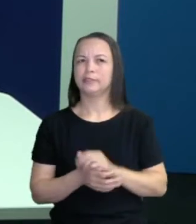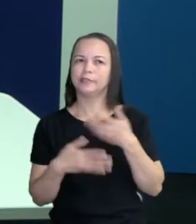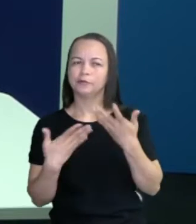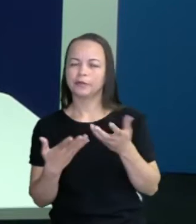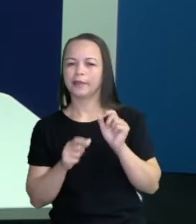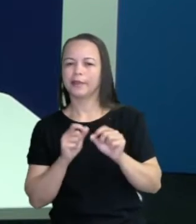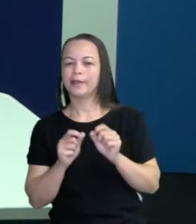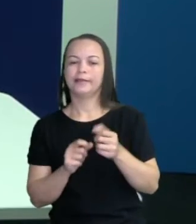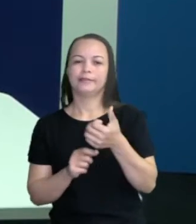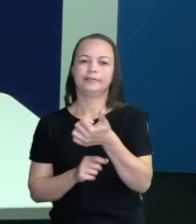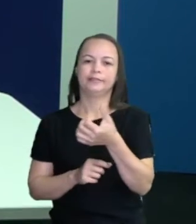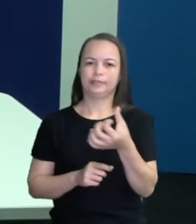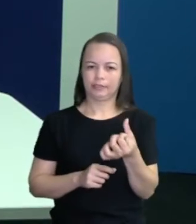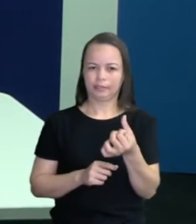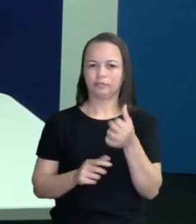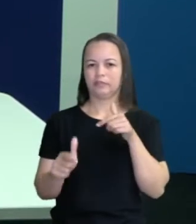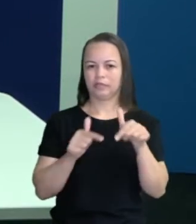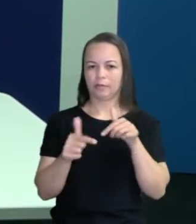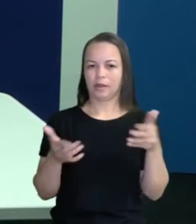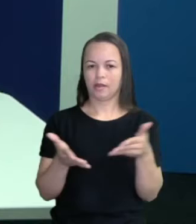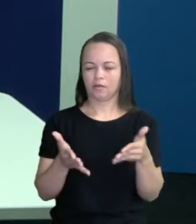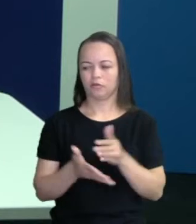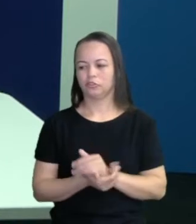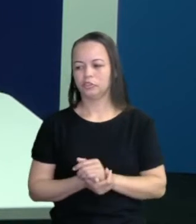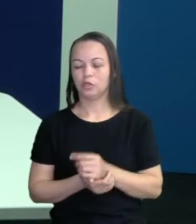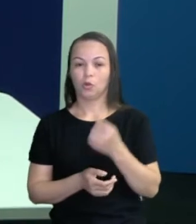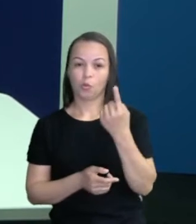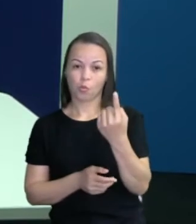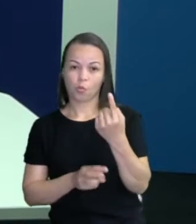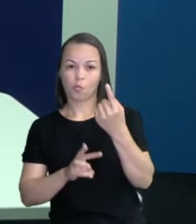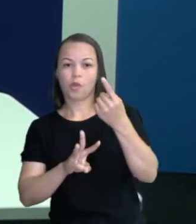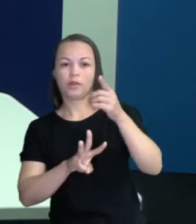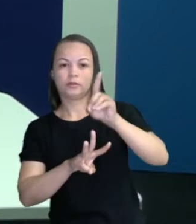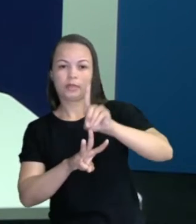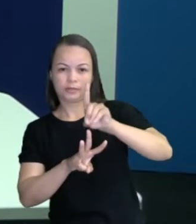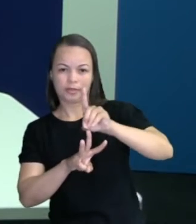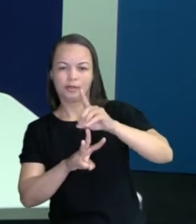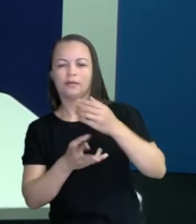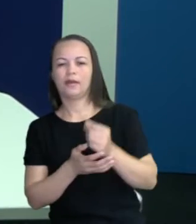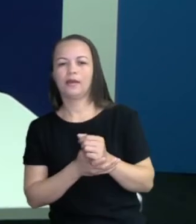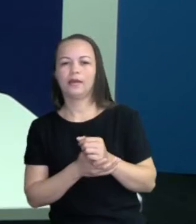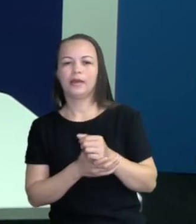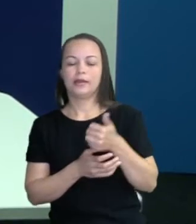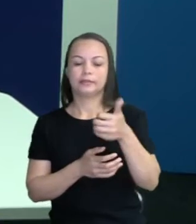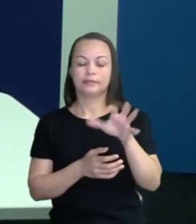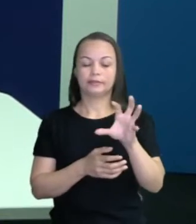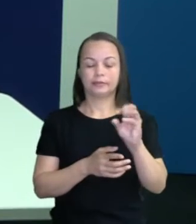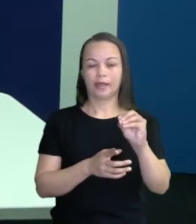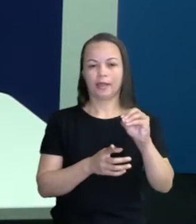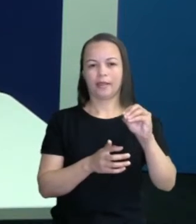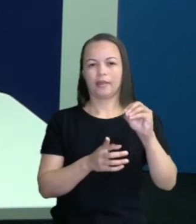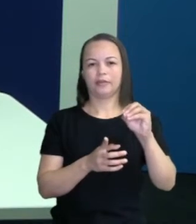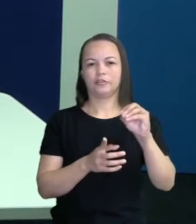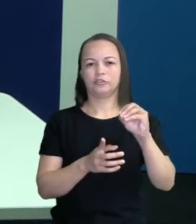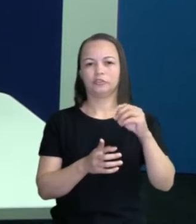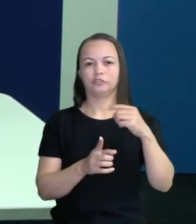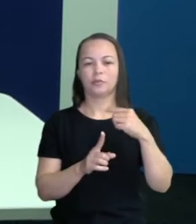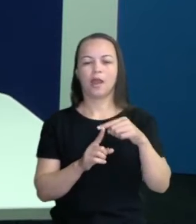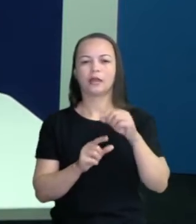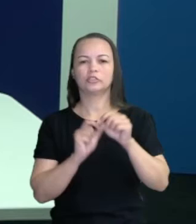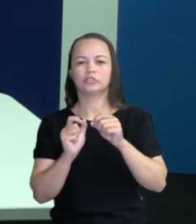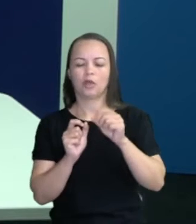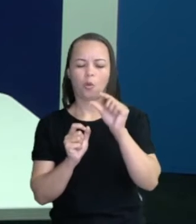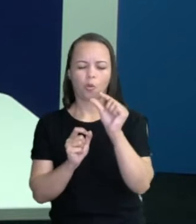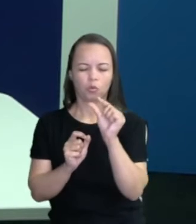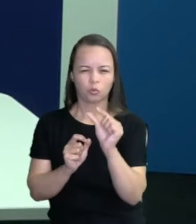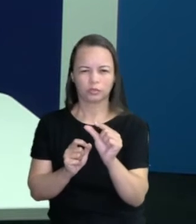não é isso que a gente vai trabalhar aqui hoje? Uma dezena, 10, mais, eu tenho que colocar